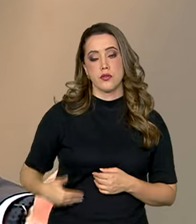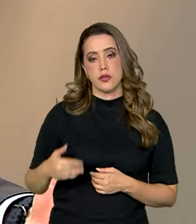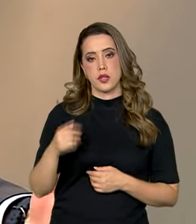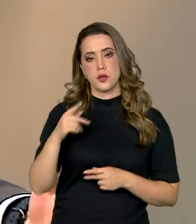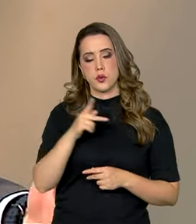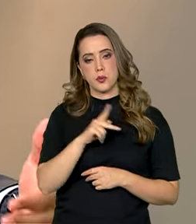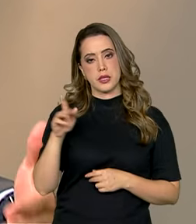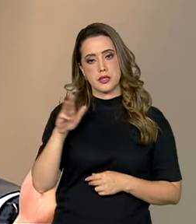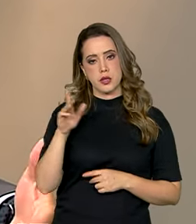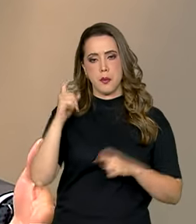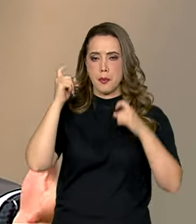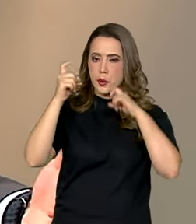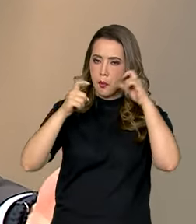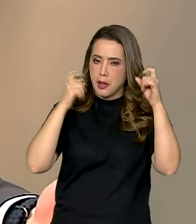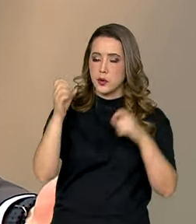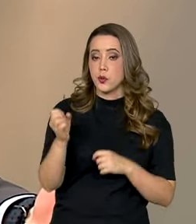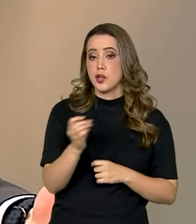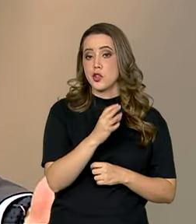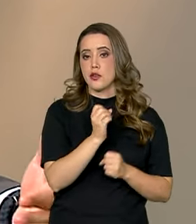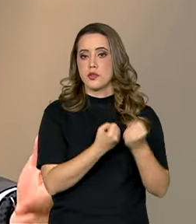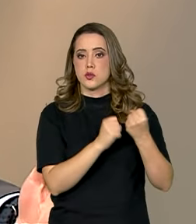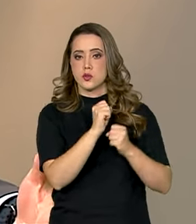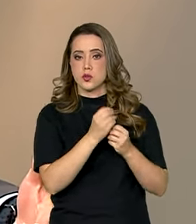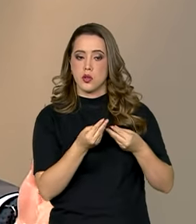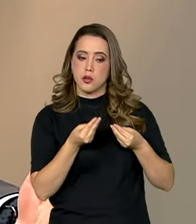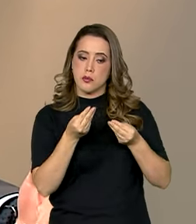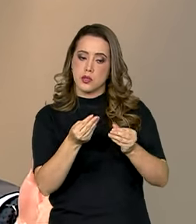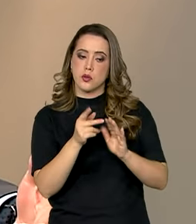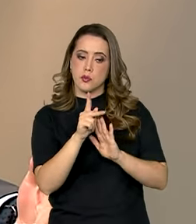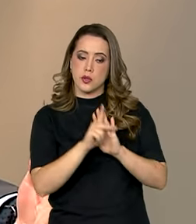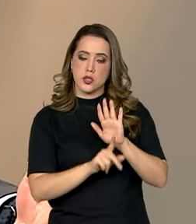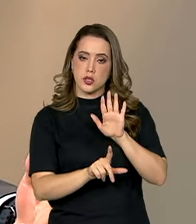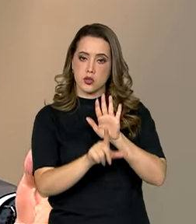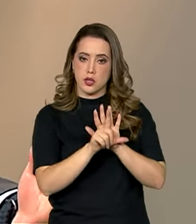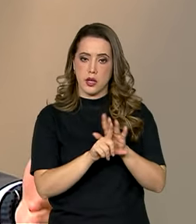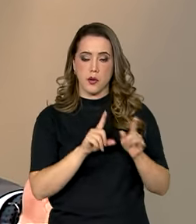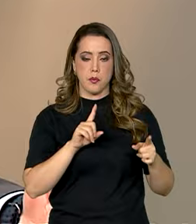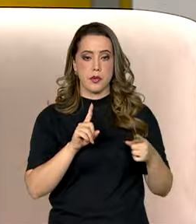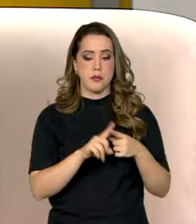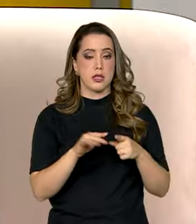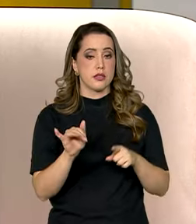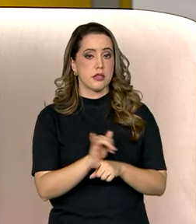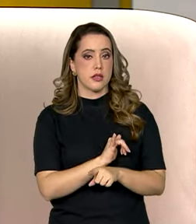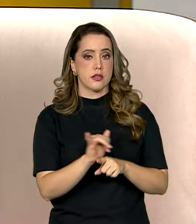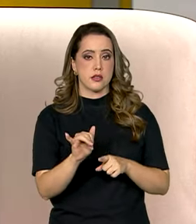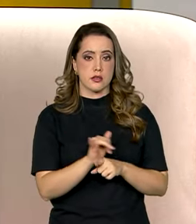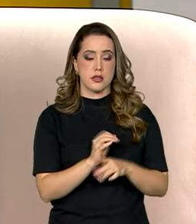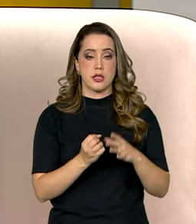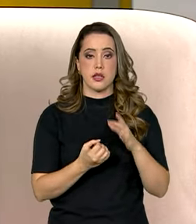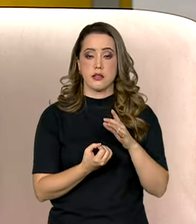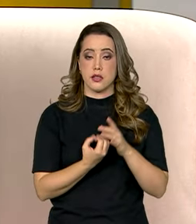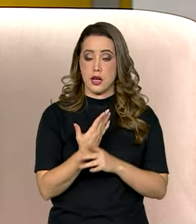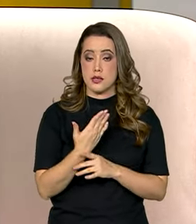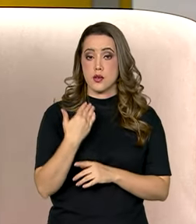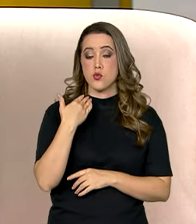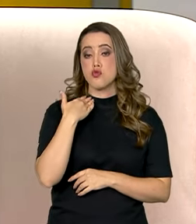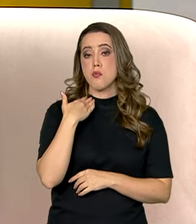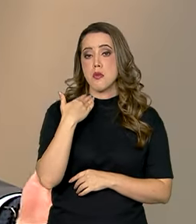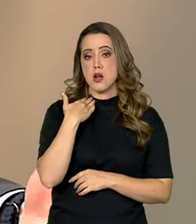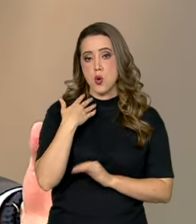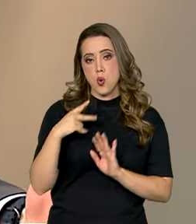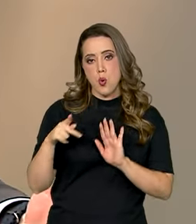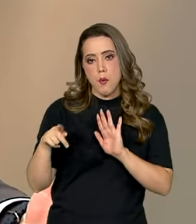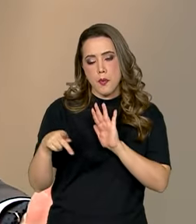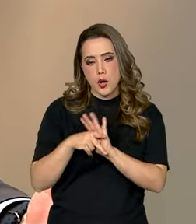com a não industrialização, está mandando esse projeto de lei. Ele tem um primeiro pilar estratégico, que é a criação do Ex-In Bank, que é um braço do